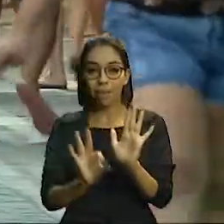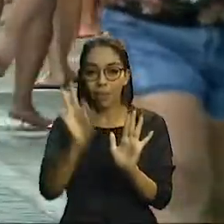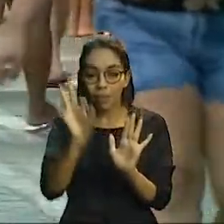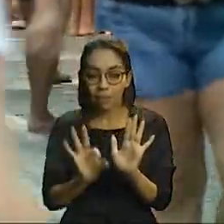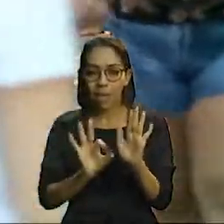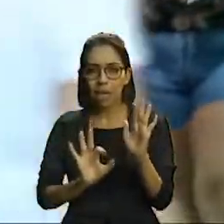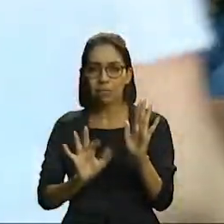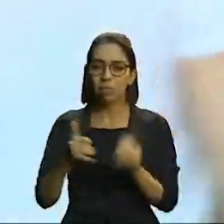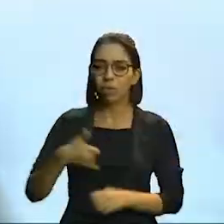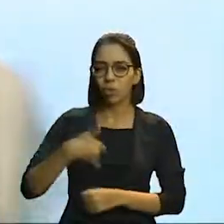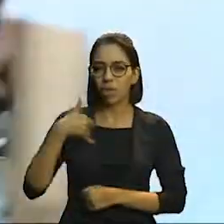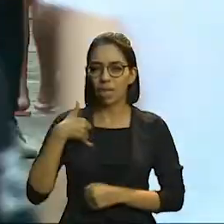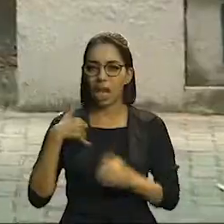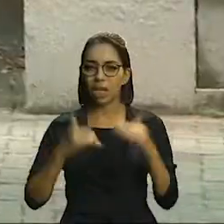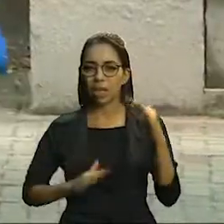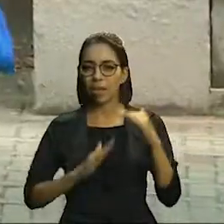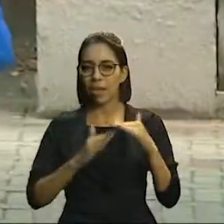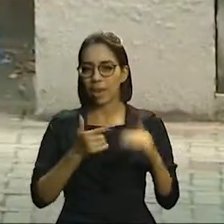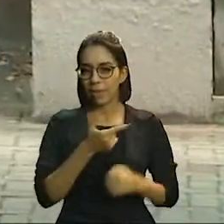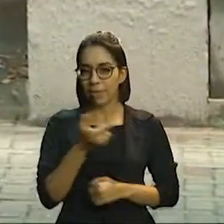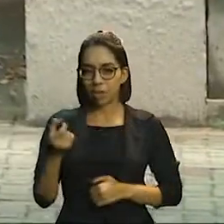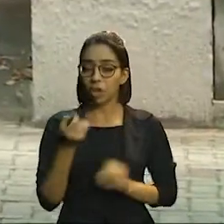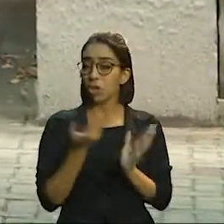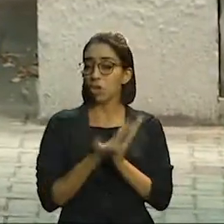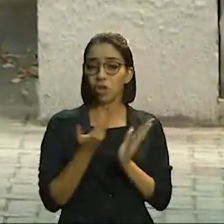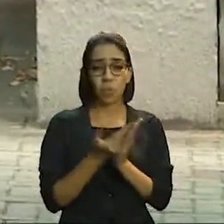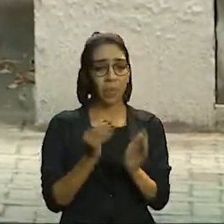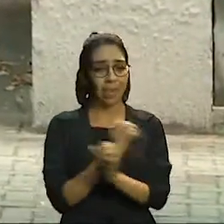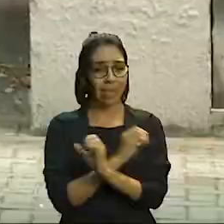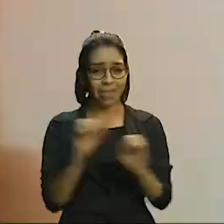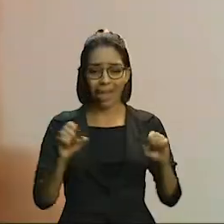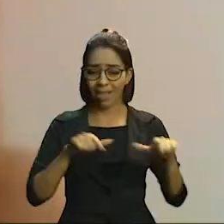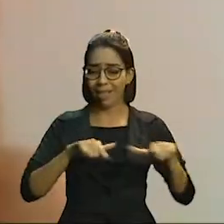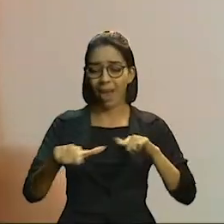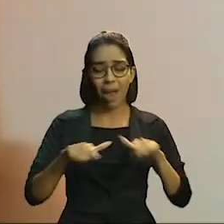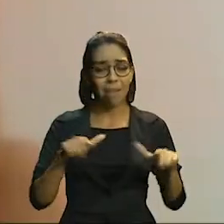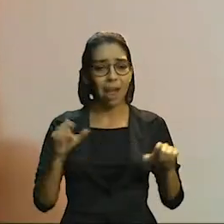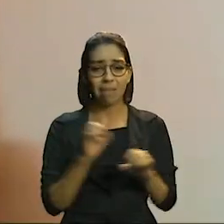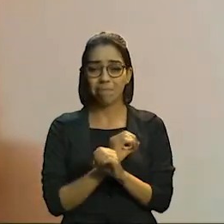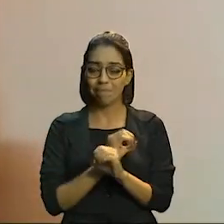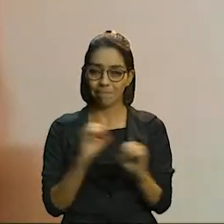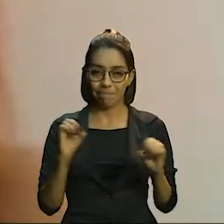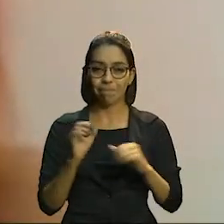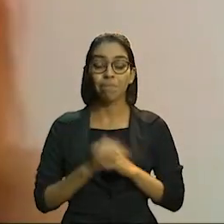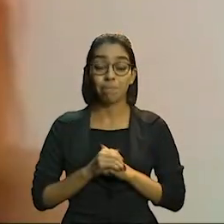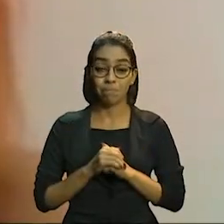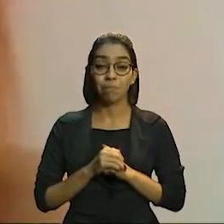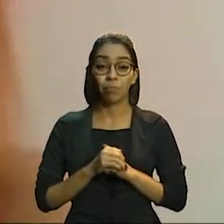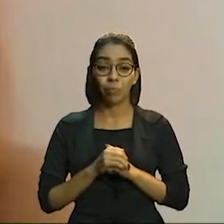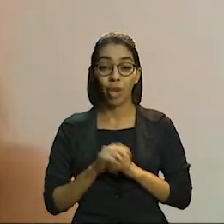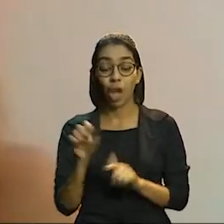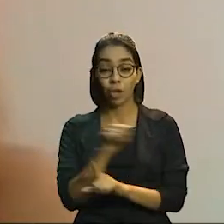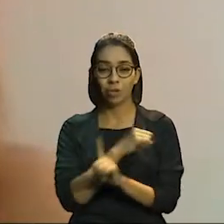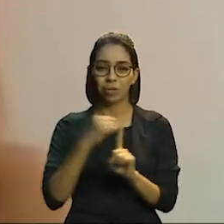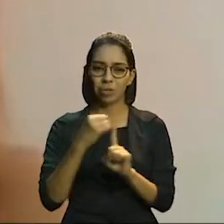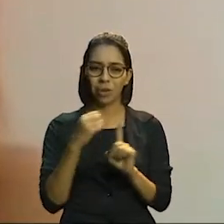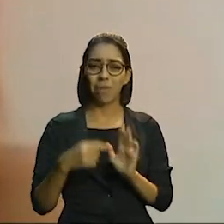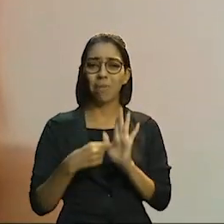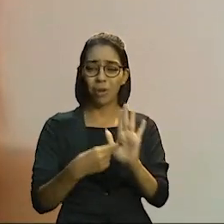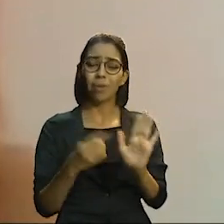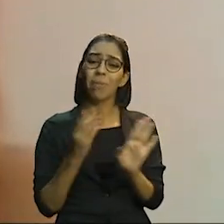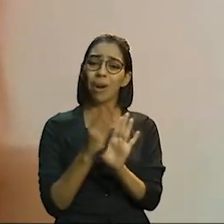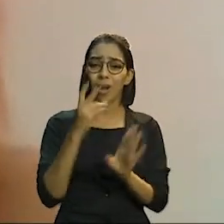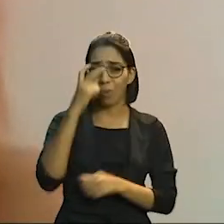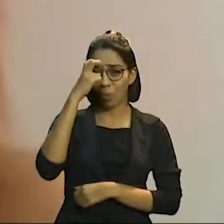até os 29 anos no Brasil não estuda e nem trabalha. Para a socióloga Ábida Medeiros, esse número é reflexo da atual